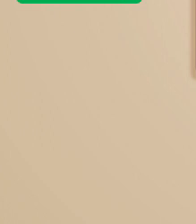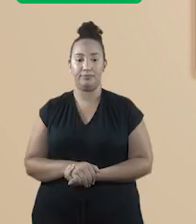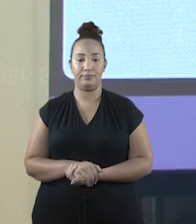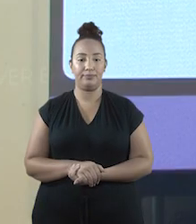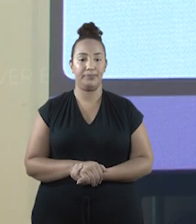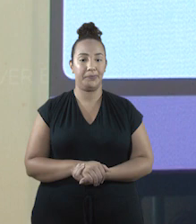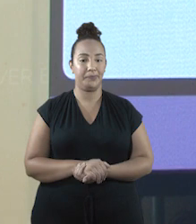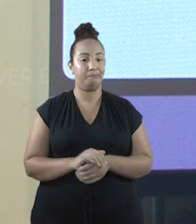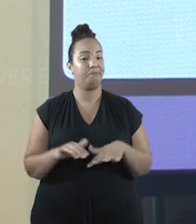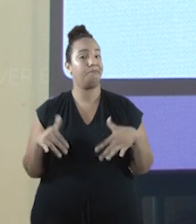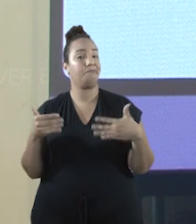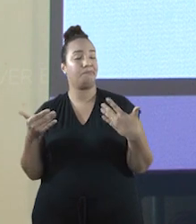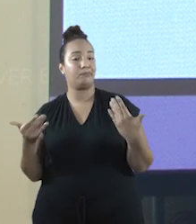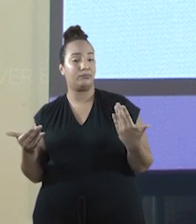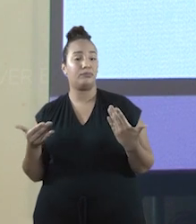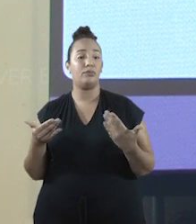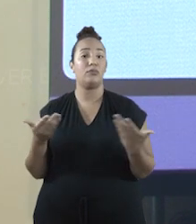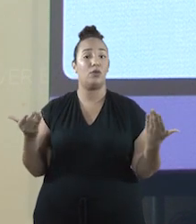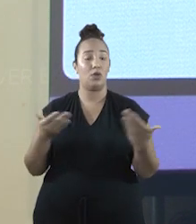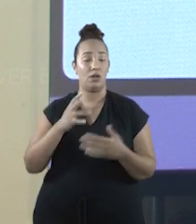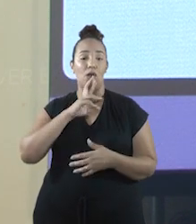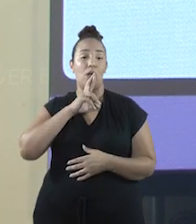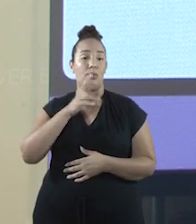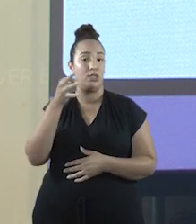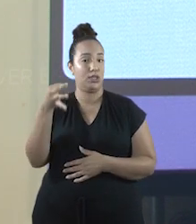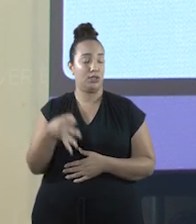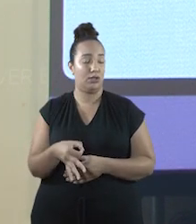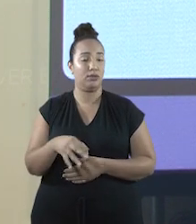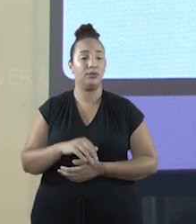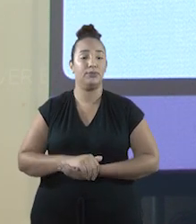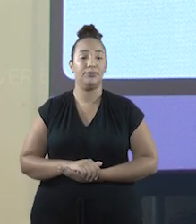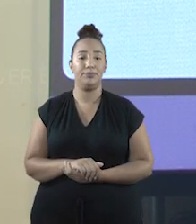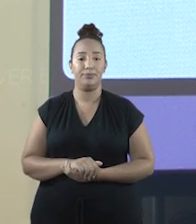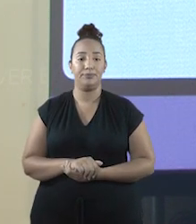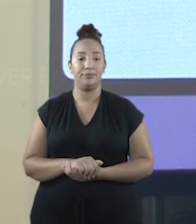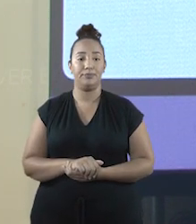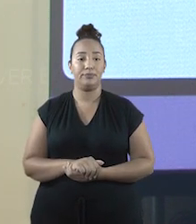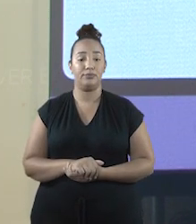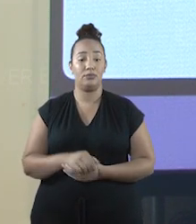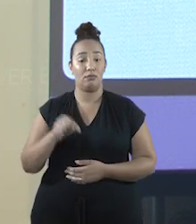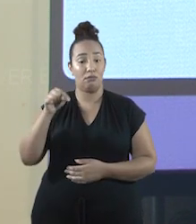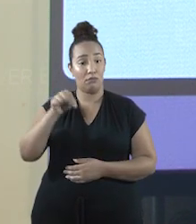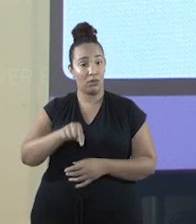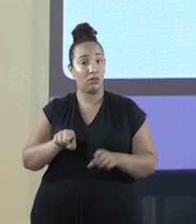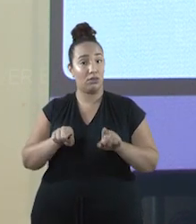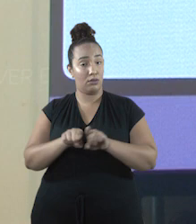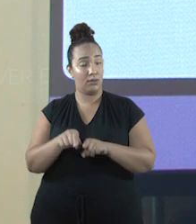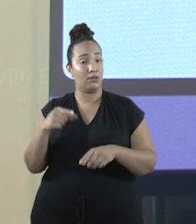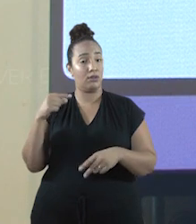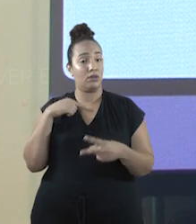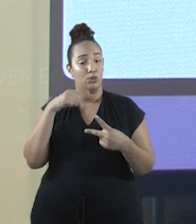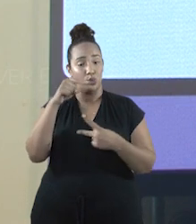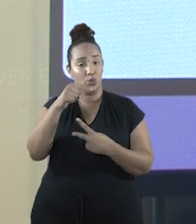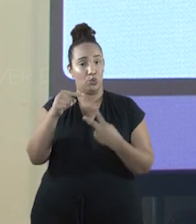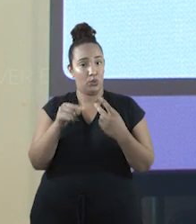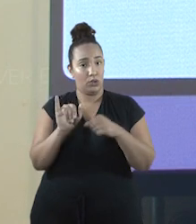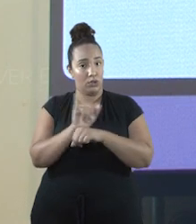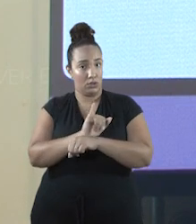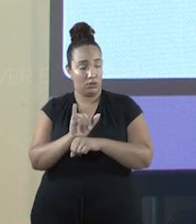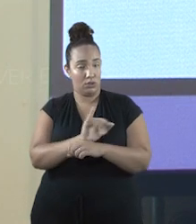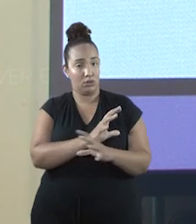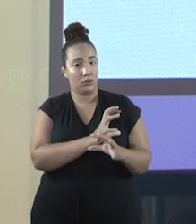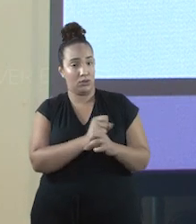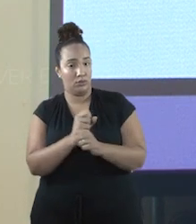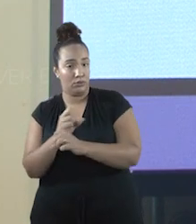Bom, pessoal, vamos corrigir? Aqui também temos duas formas de calcular a